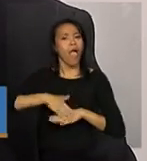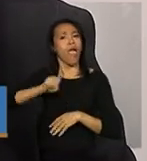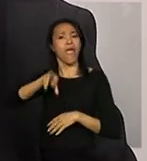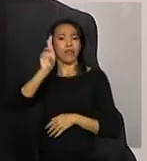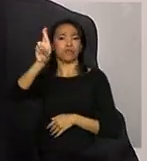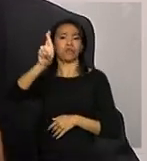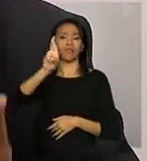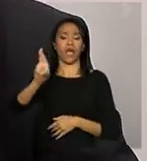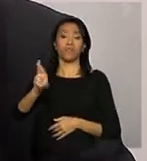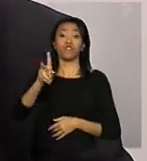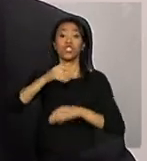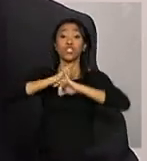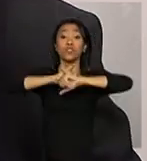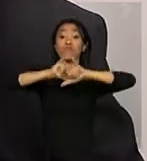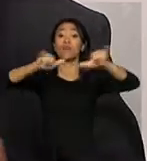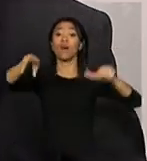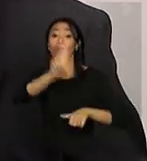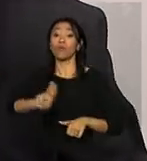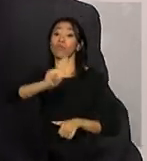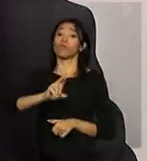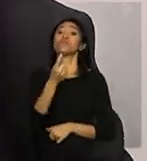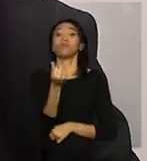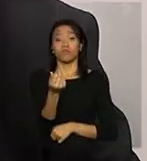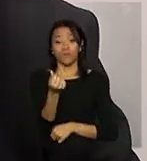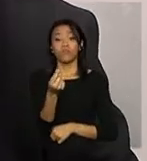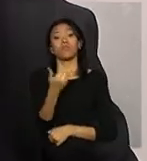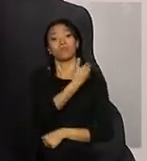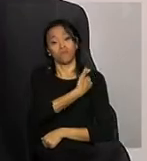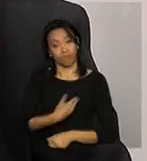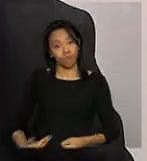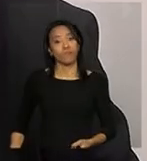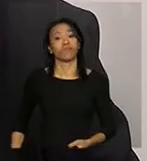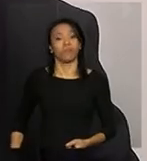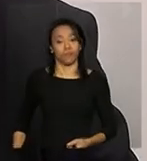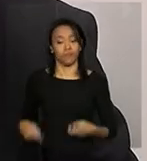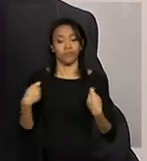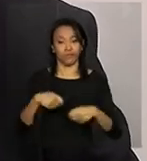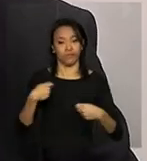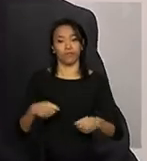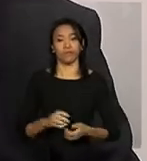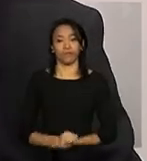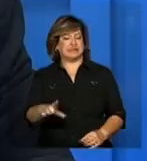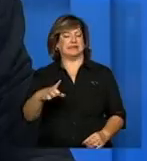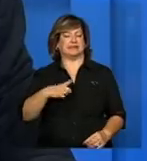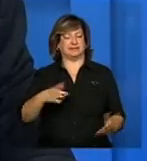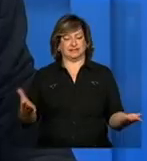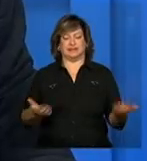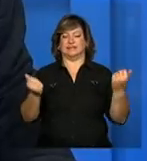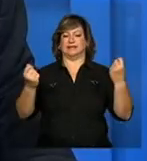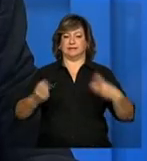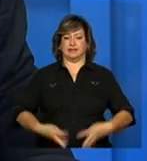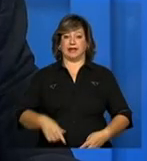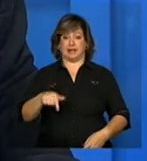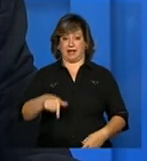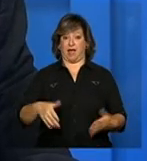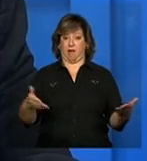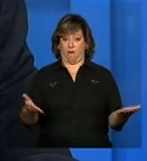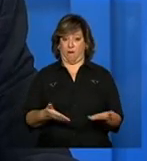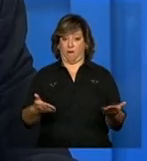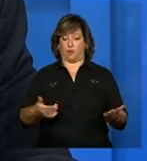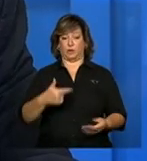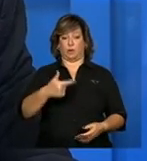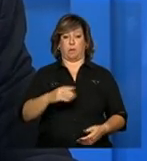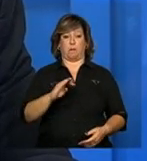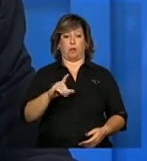contas, das informações dessa prestação de contas nesse demonstrativo. Neste bloco, vamos